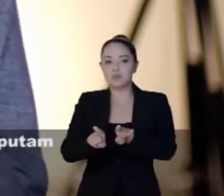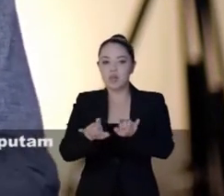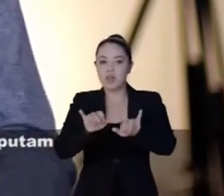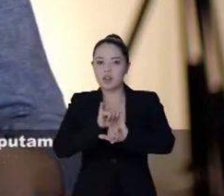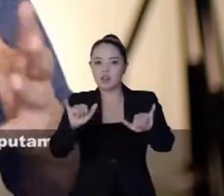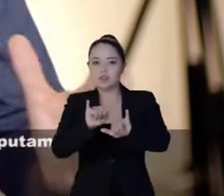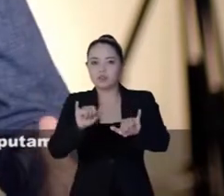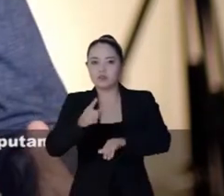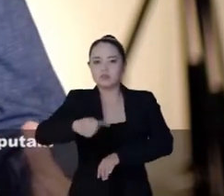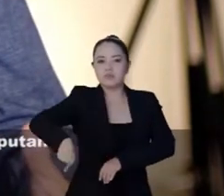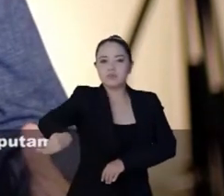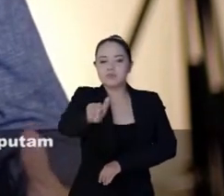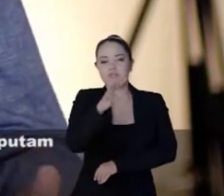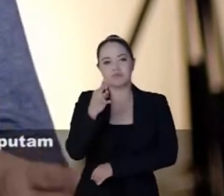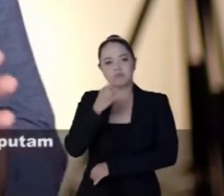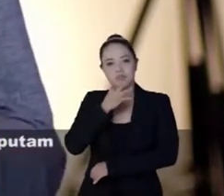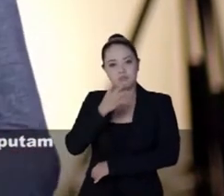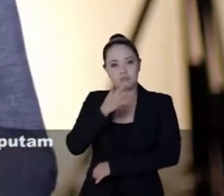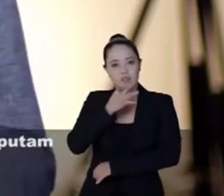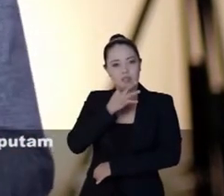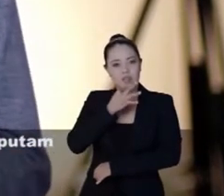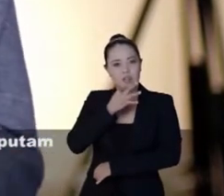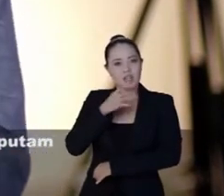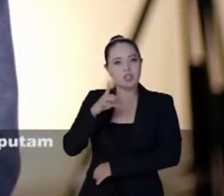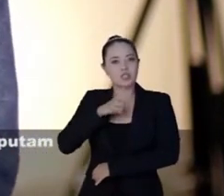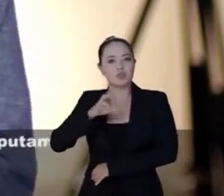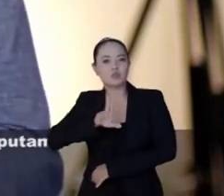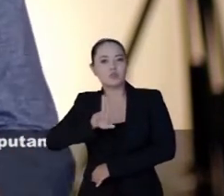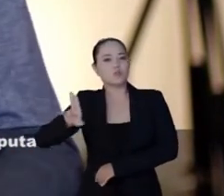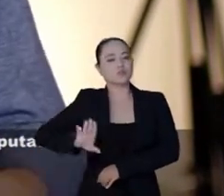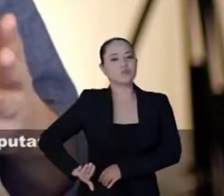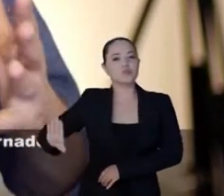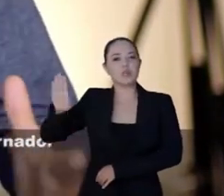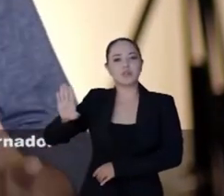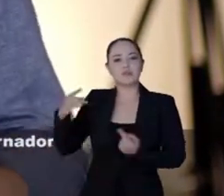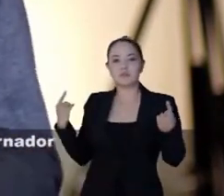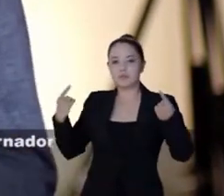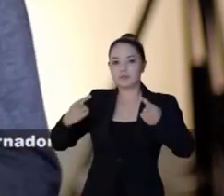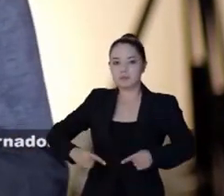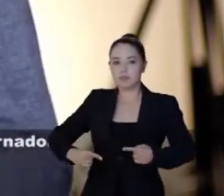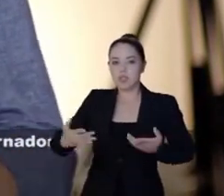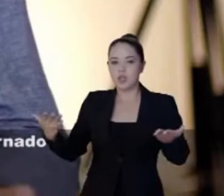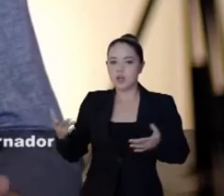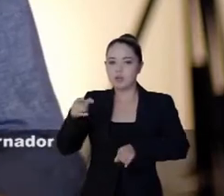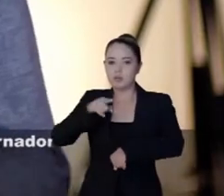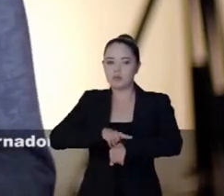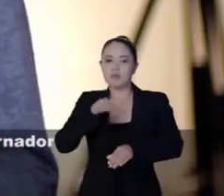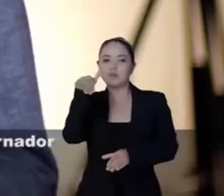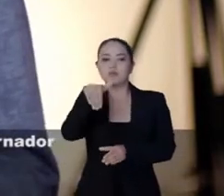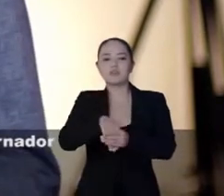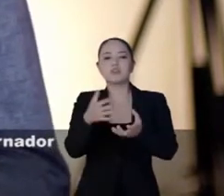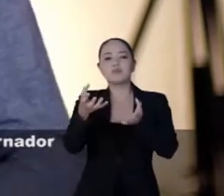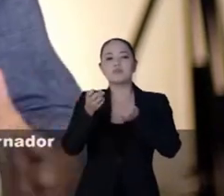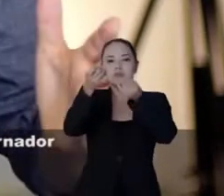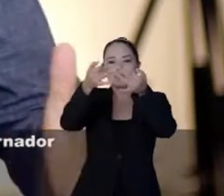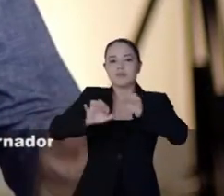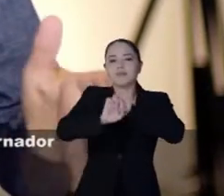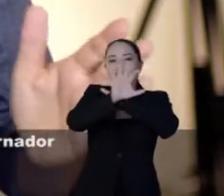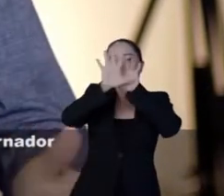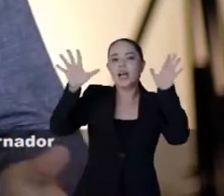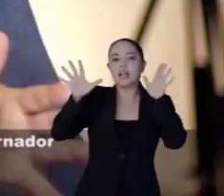graves que chegaram ao seu conhecimento envolvendo candidatos que disputam esta eleição, quero esclarecer.